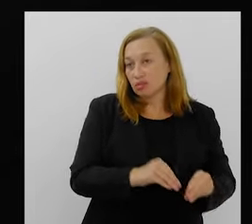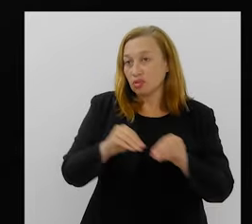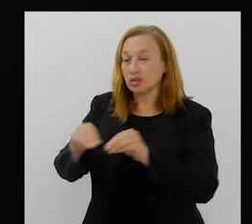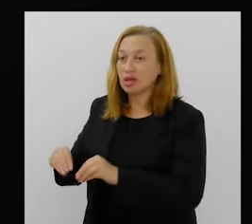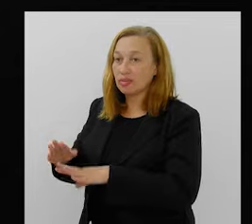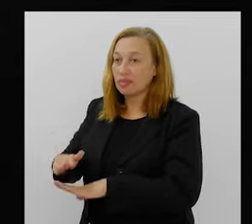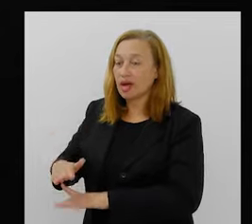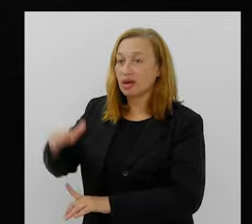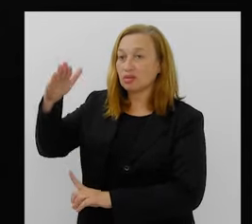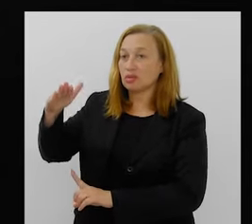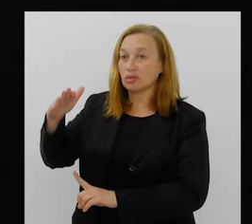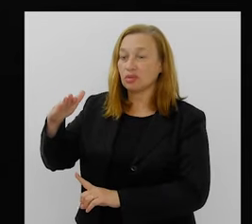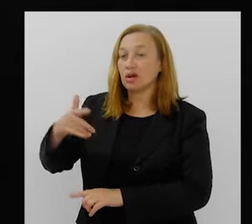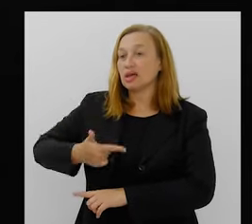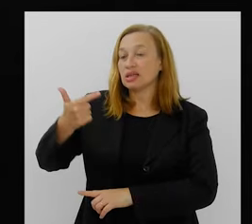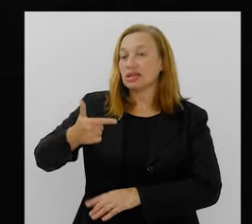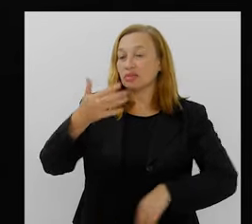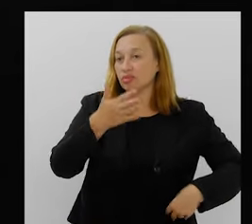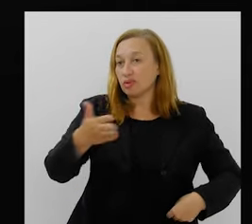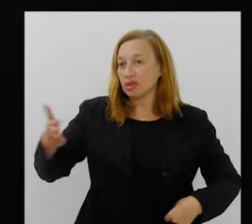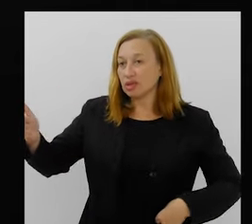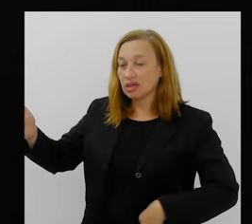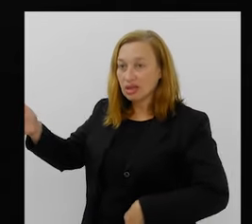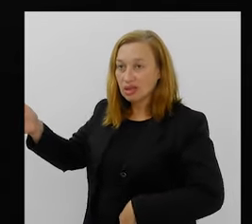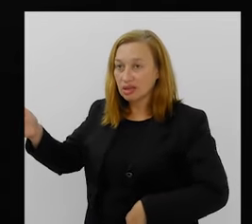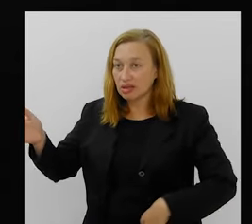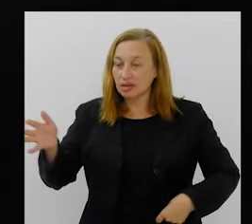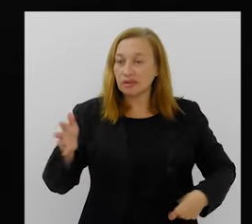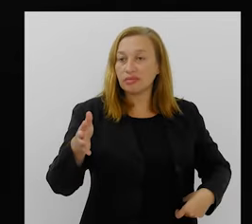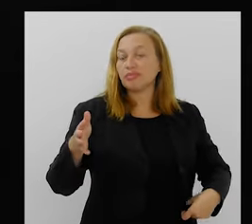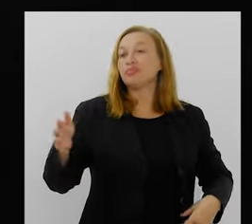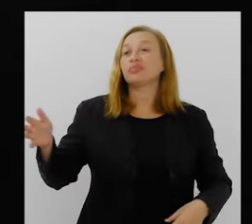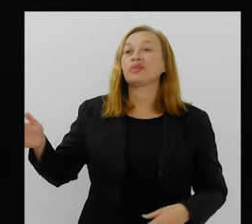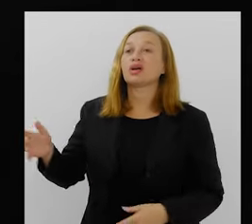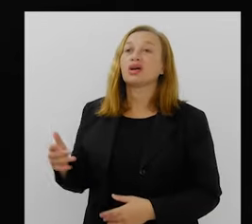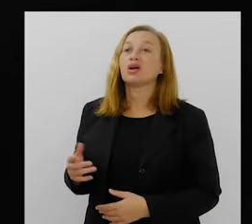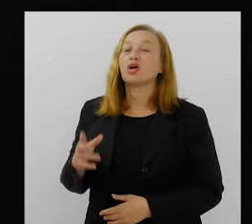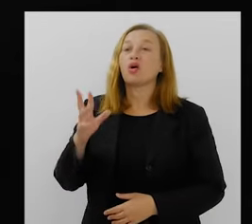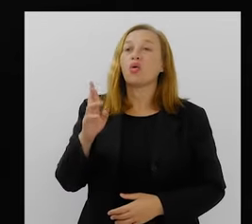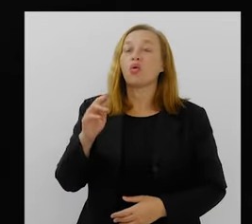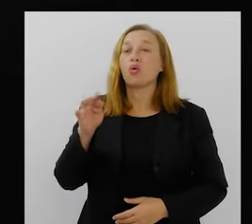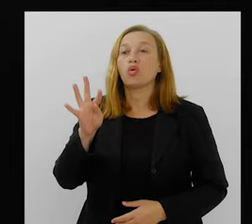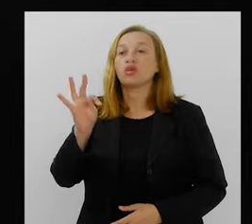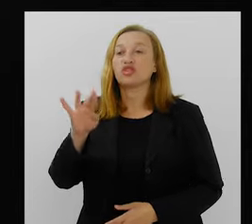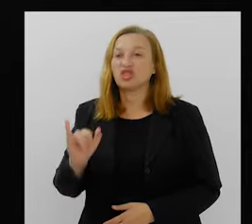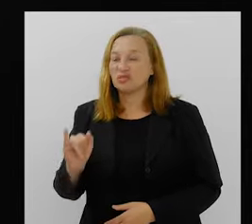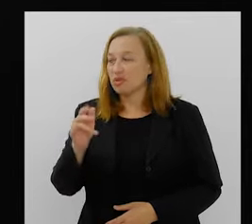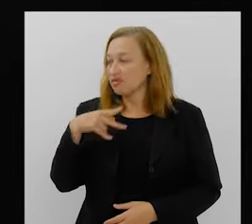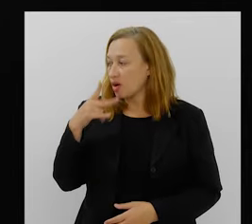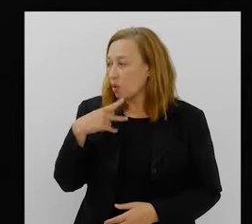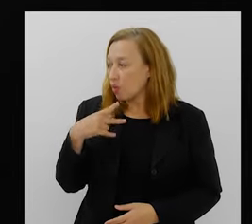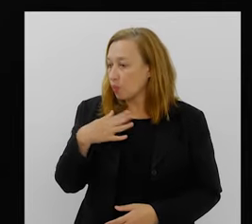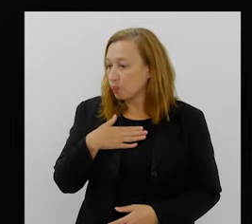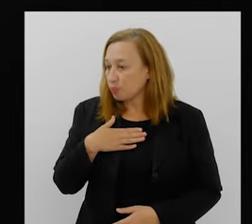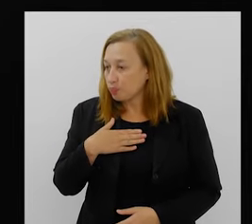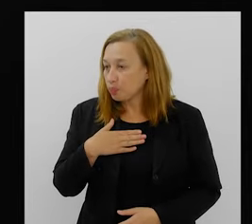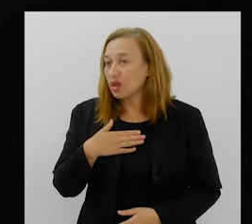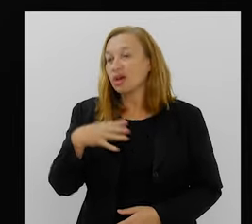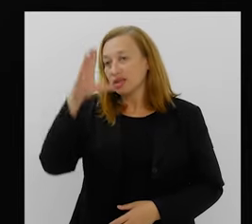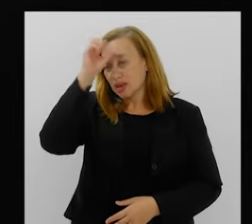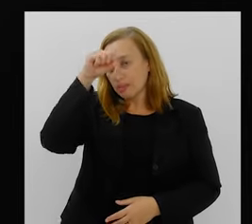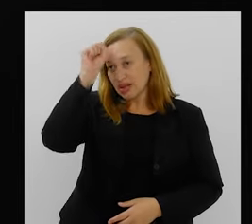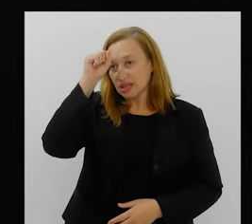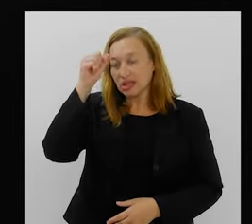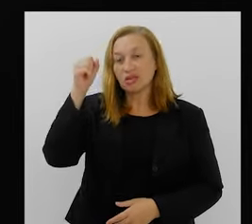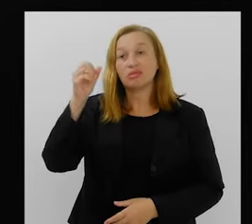ela vem como segunda porta-bandeira, eu fico como terceira porta-bandeira. E aí a Ruth me falou assim, uma coisa que talvez se eu